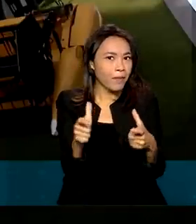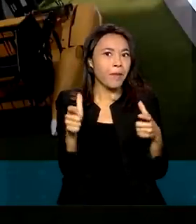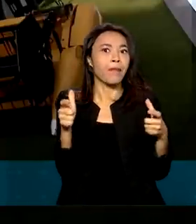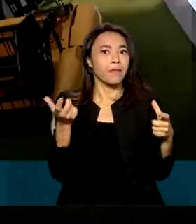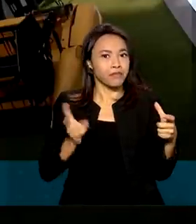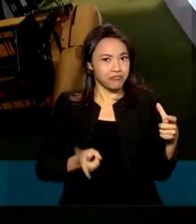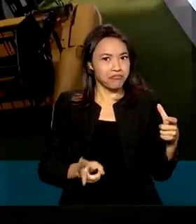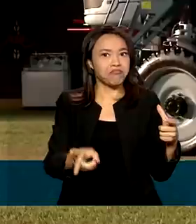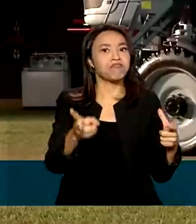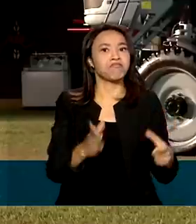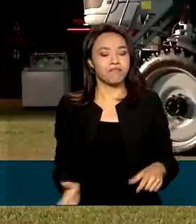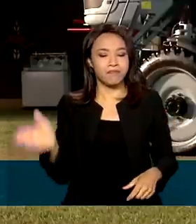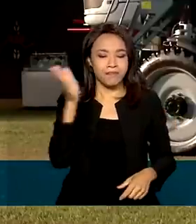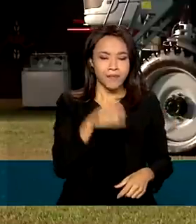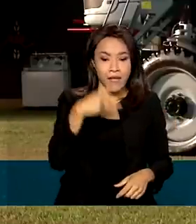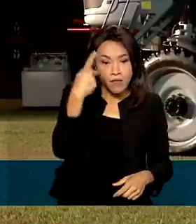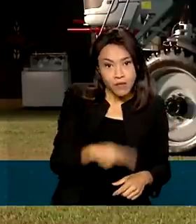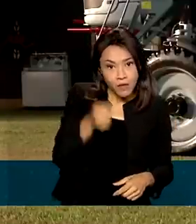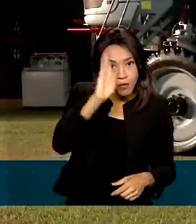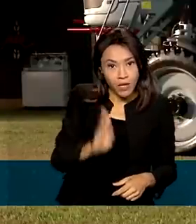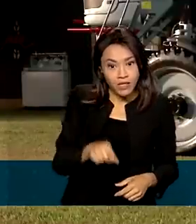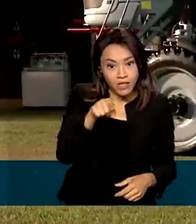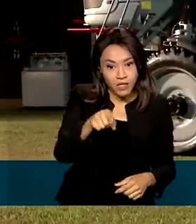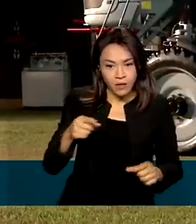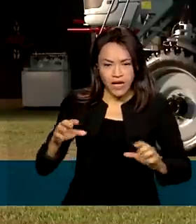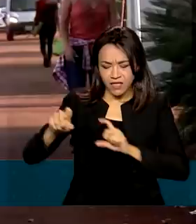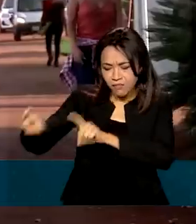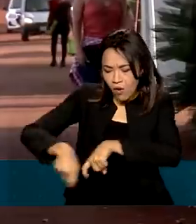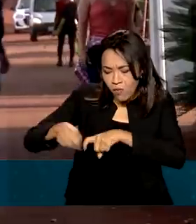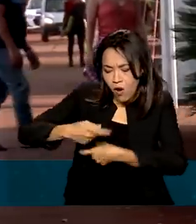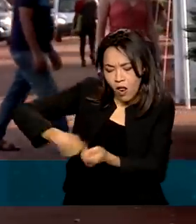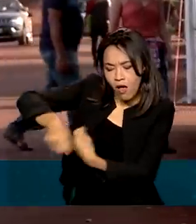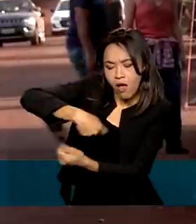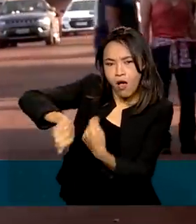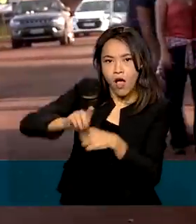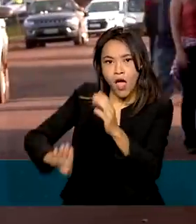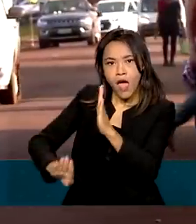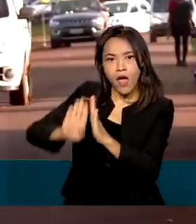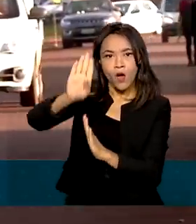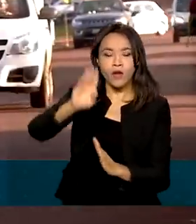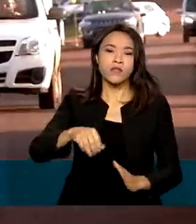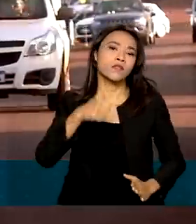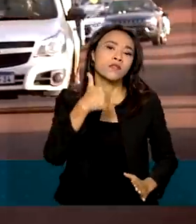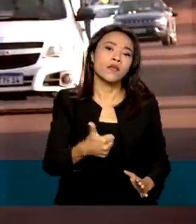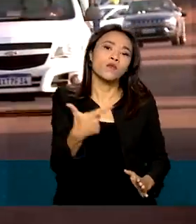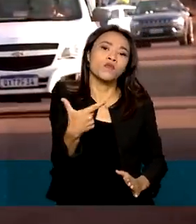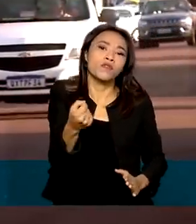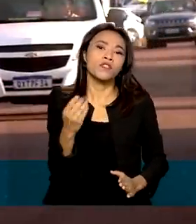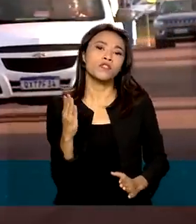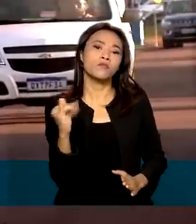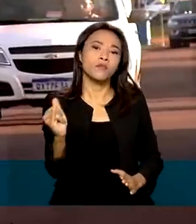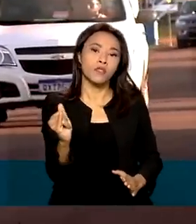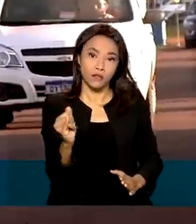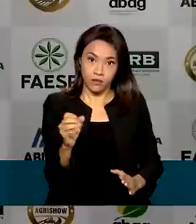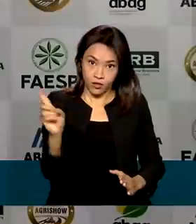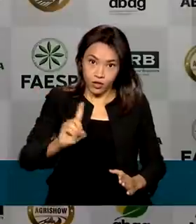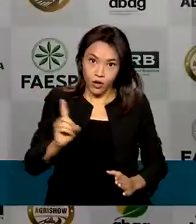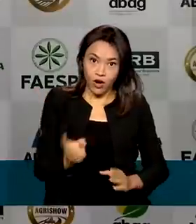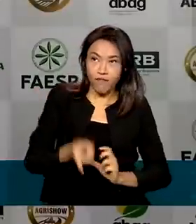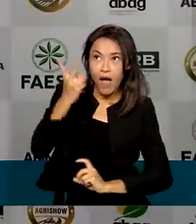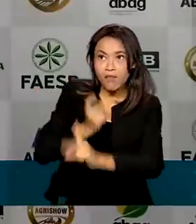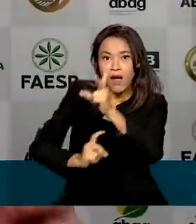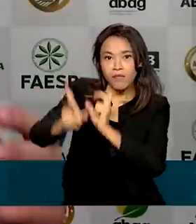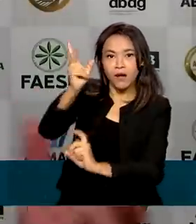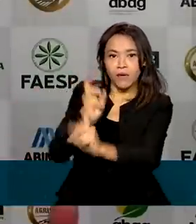2021, o agronegócio brasileiro atingiu o recorde de 120 bilhões de dólares em exportações. As